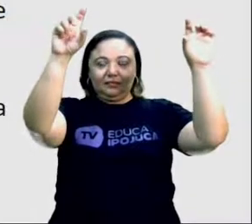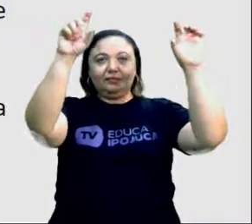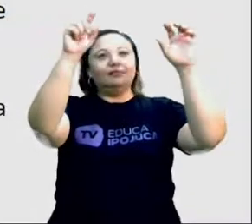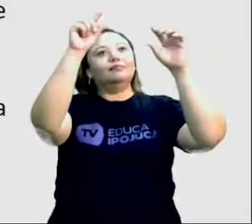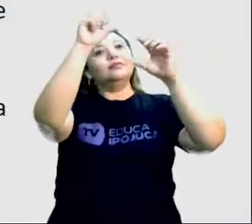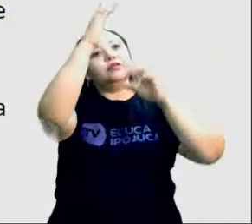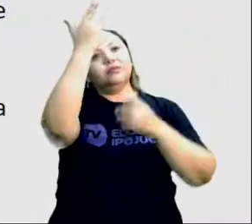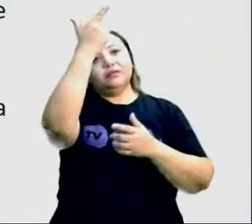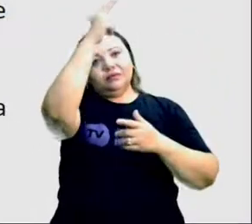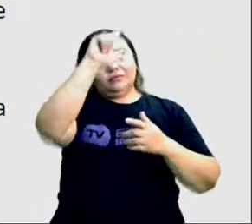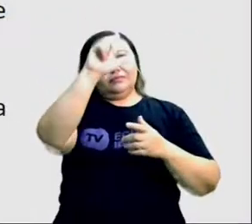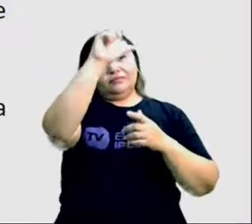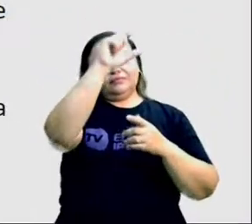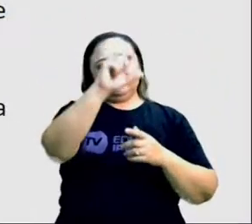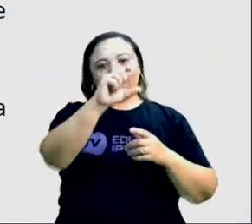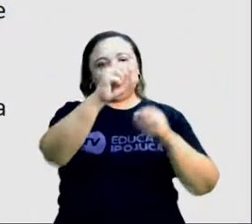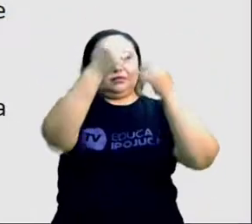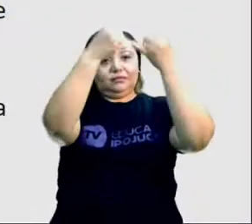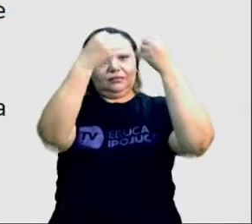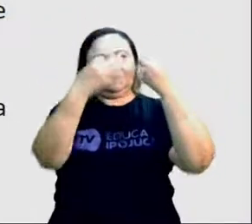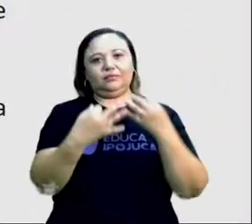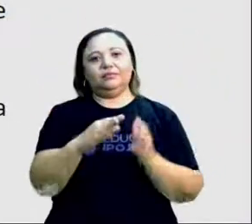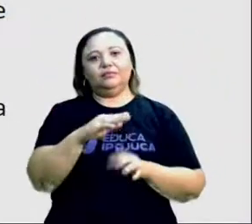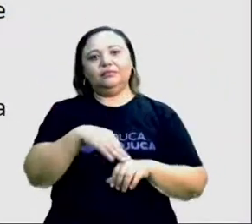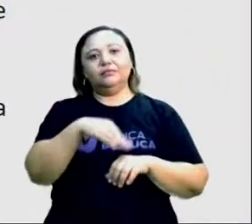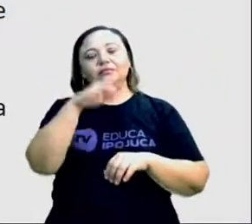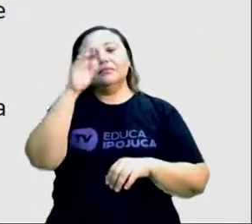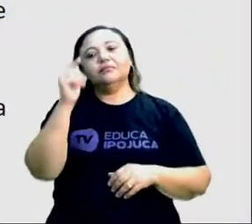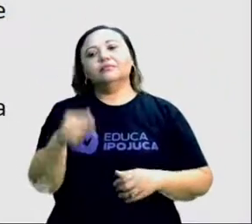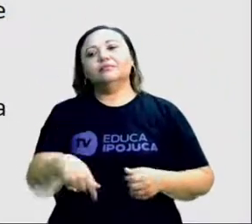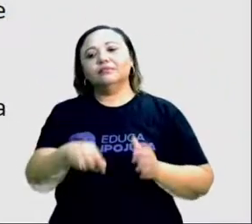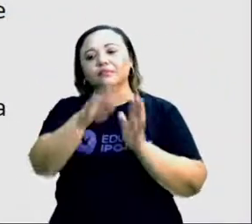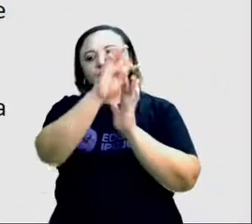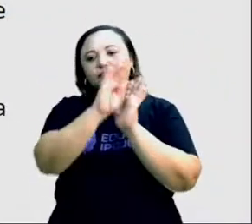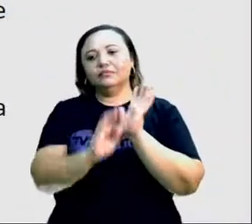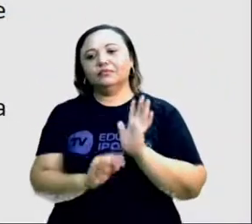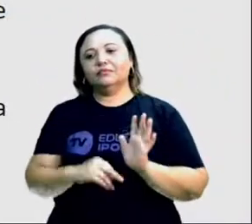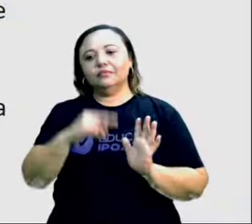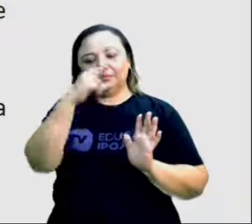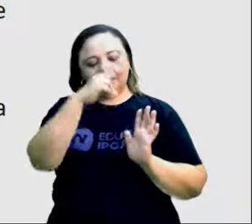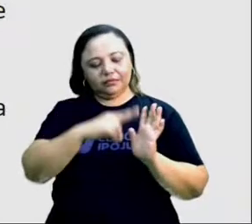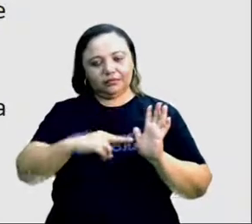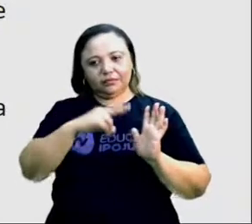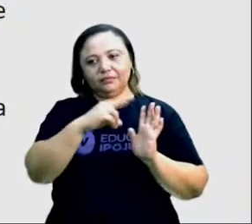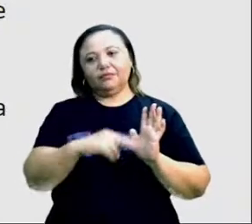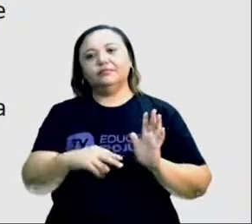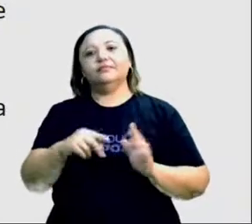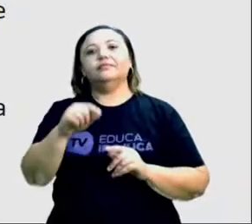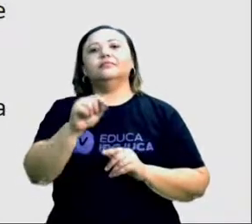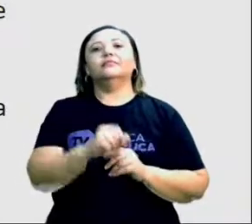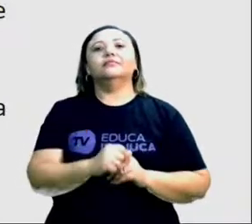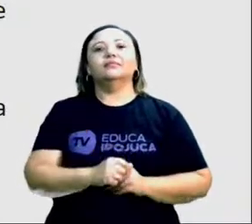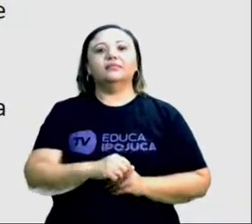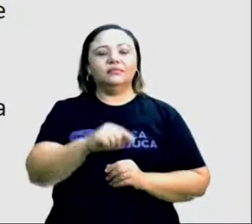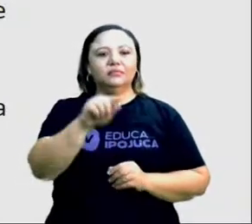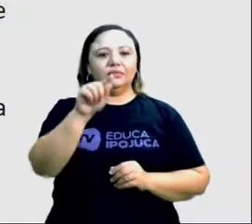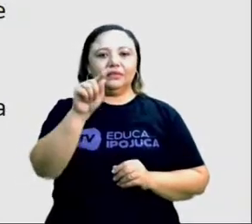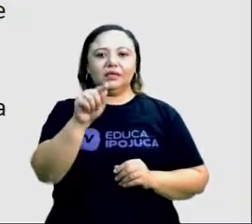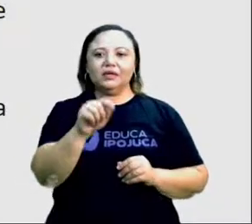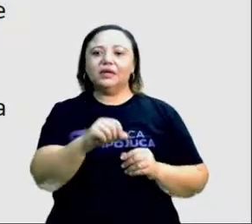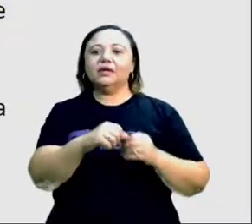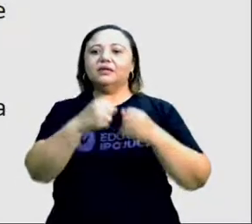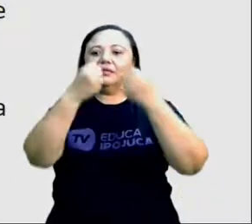explicação a mais do que o título sobre o texto que vai ser lido. Então biomassa é a matéria de origem